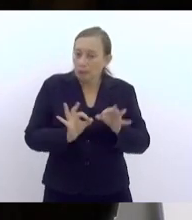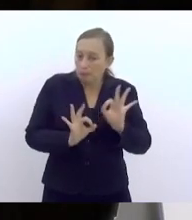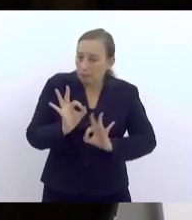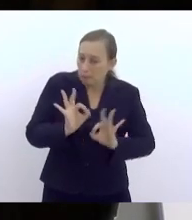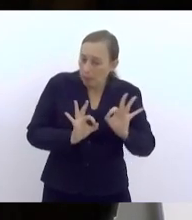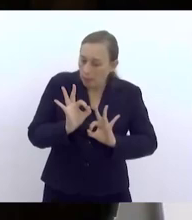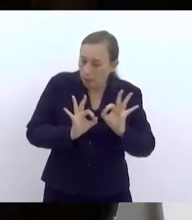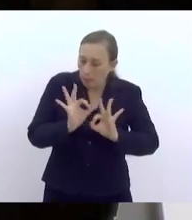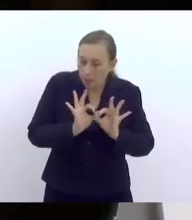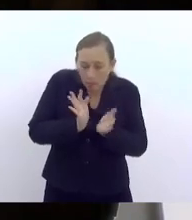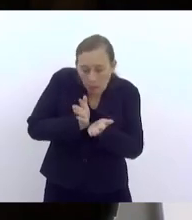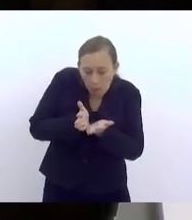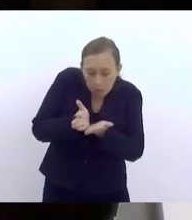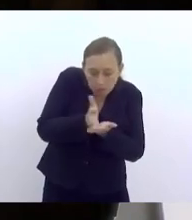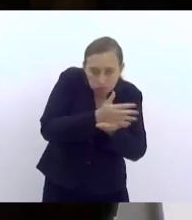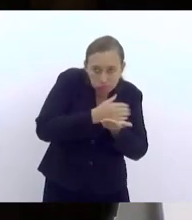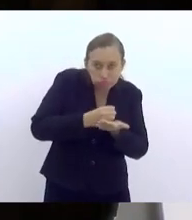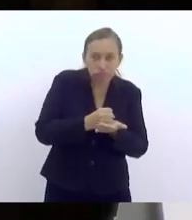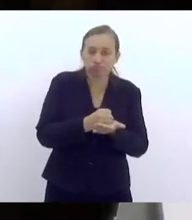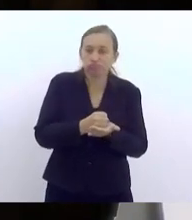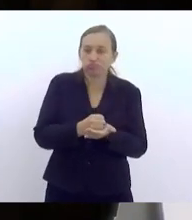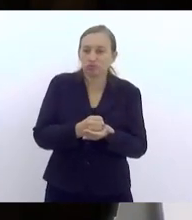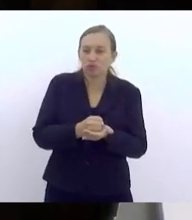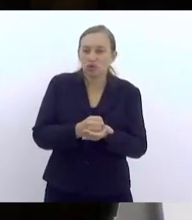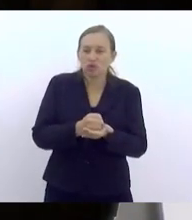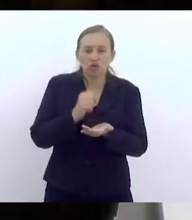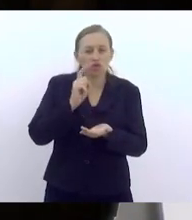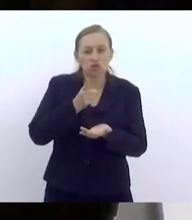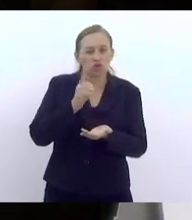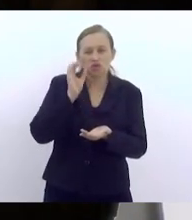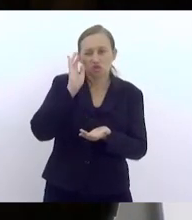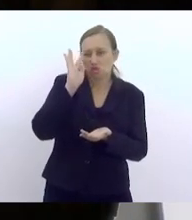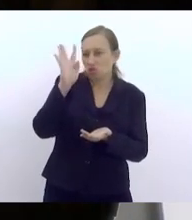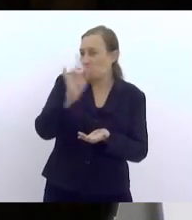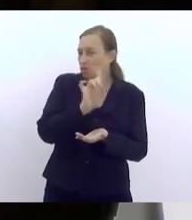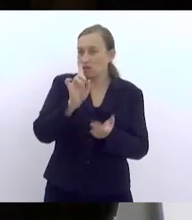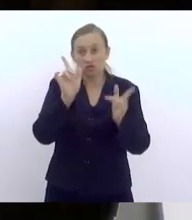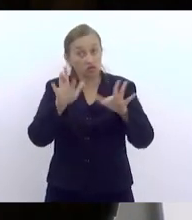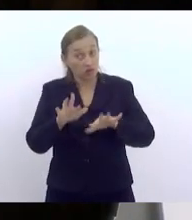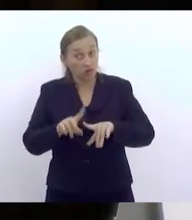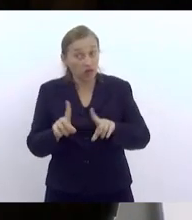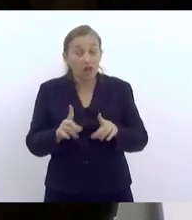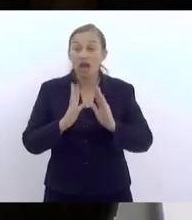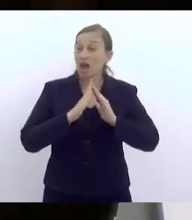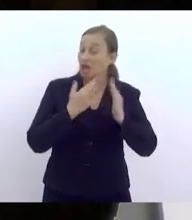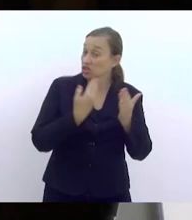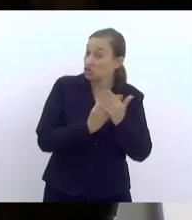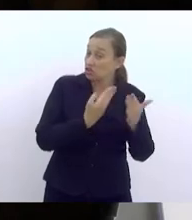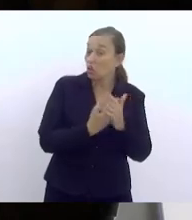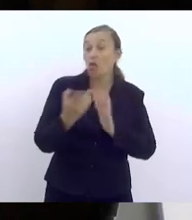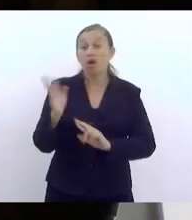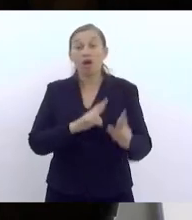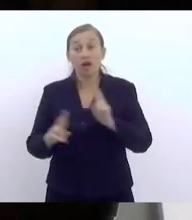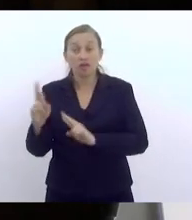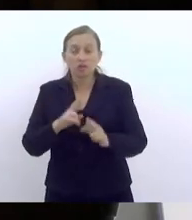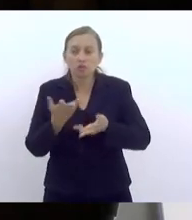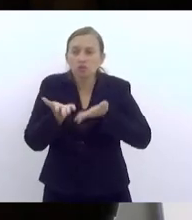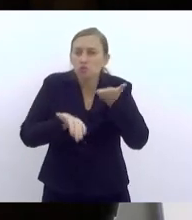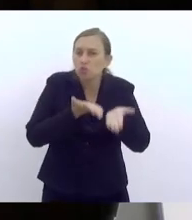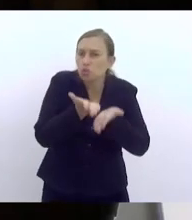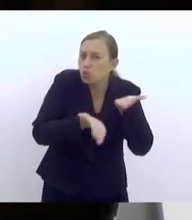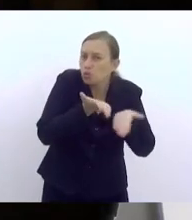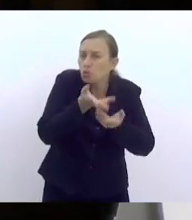é devaneio nosso. Essa questão, por exemplo, das escolas em relação a um cuidado